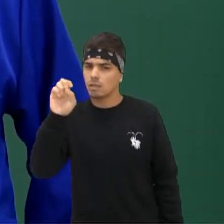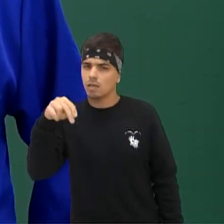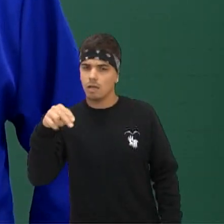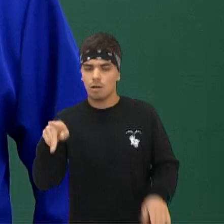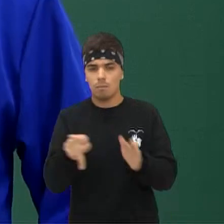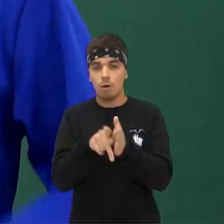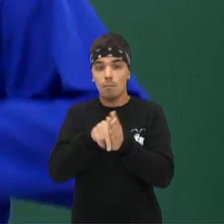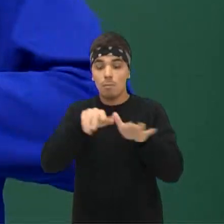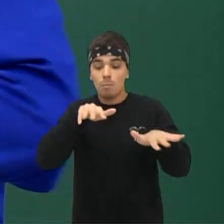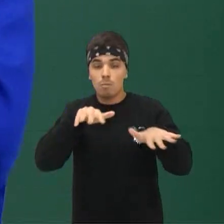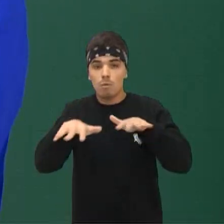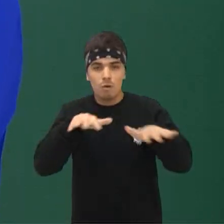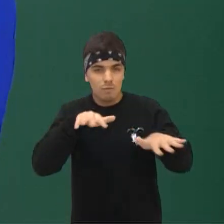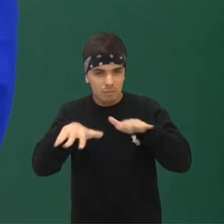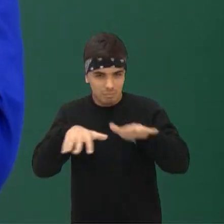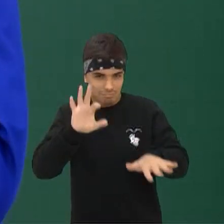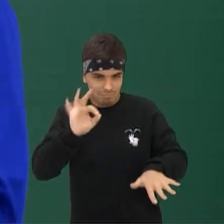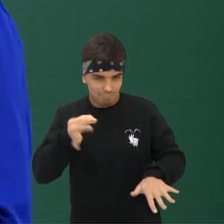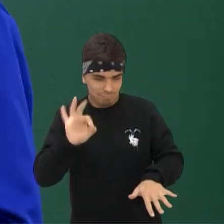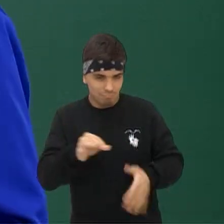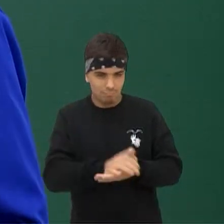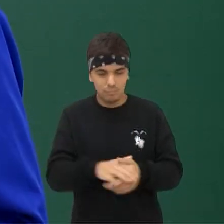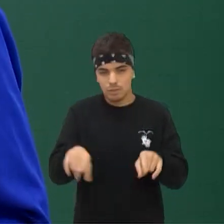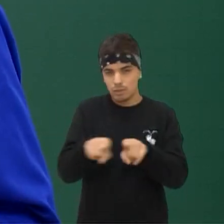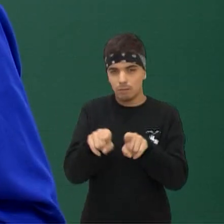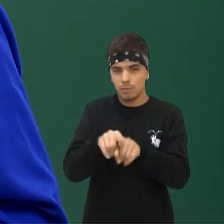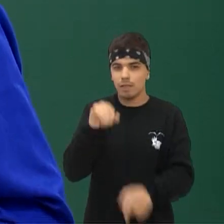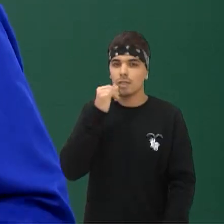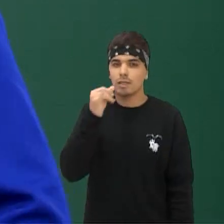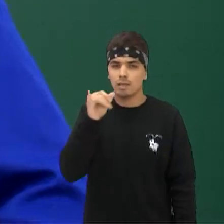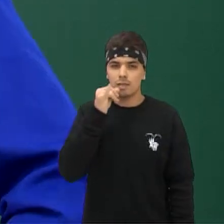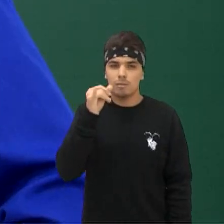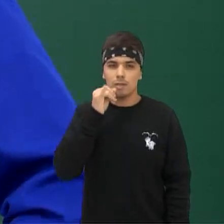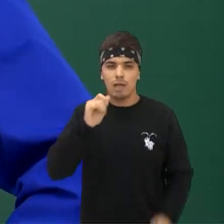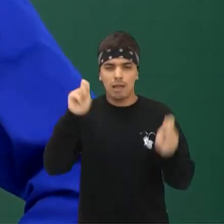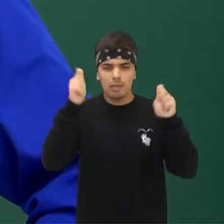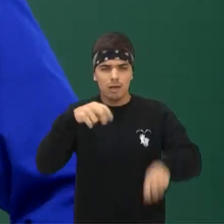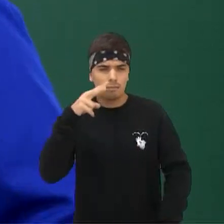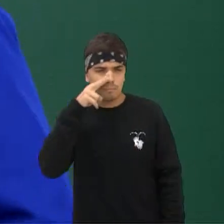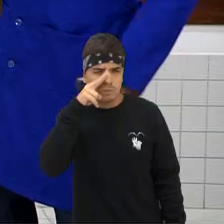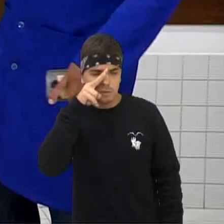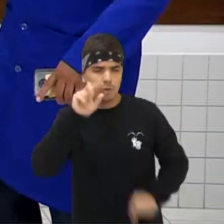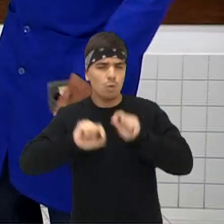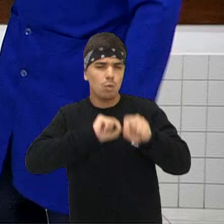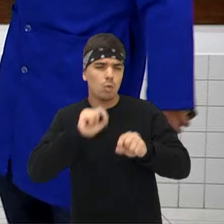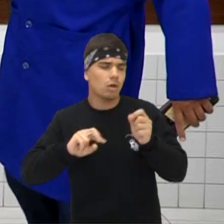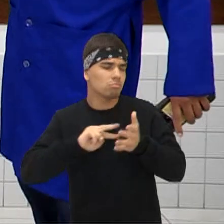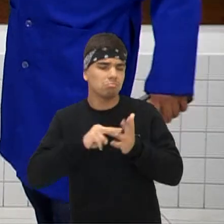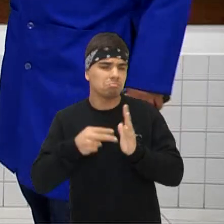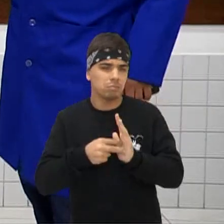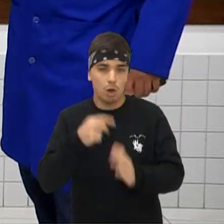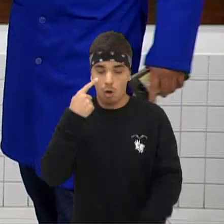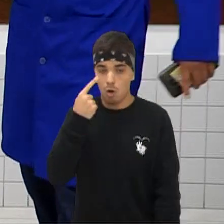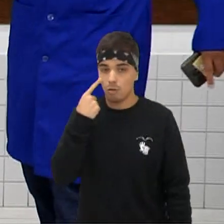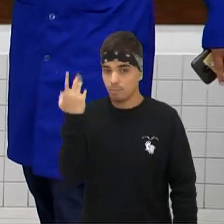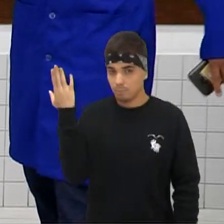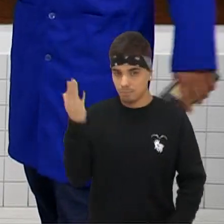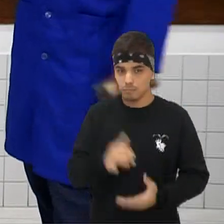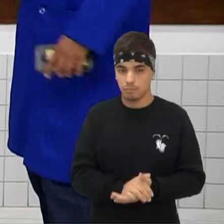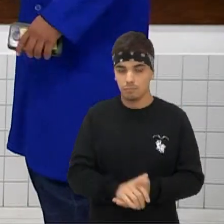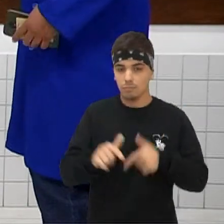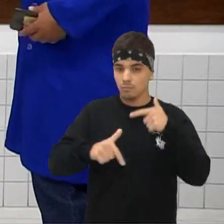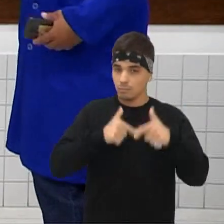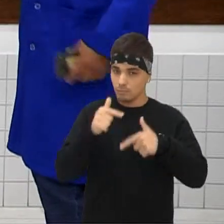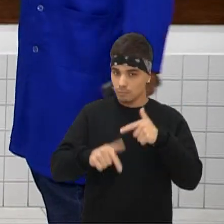energia do movimento entretanto, quando a gente vai trabalhar com as energias potenciais professor Gustavo, o a gente trabalha tanto? Cara, trabalhamos